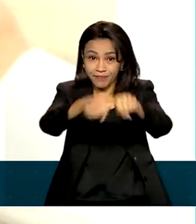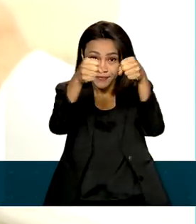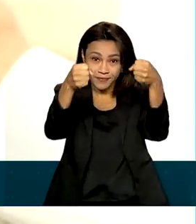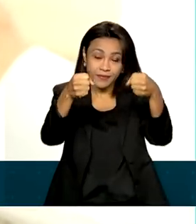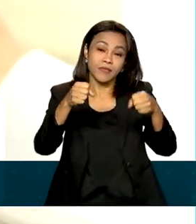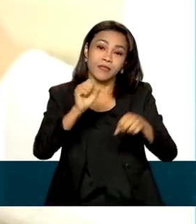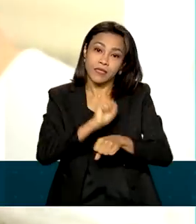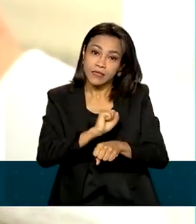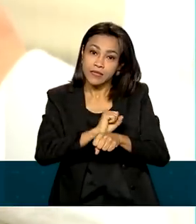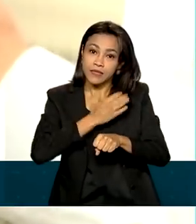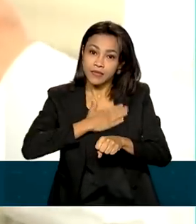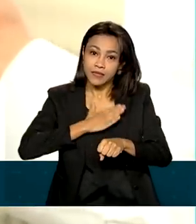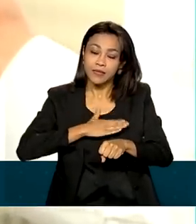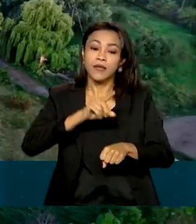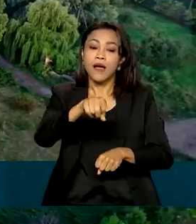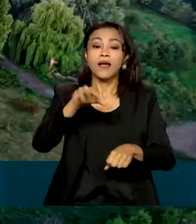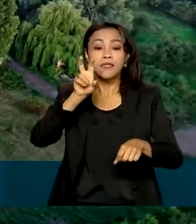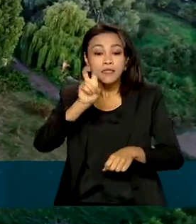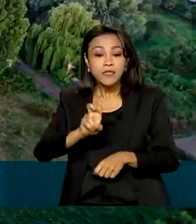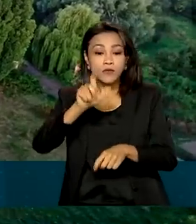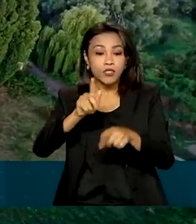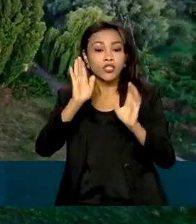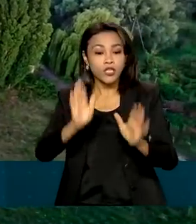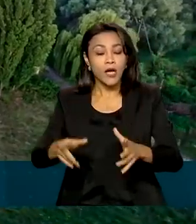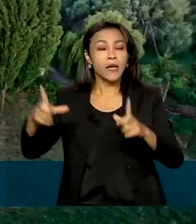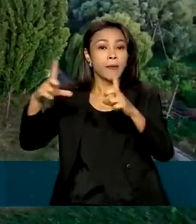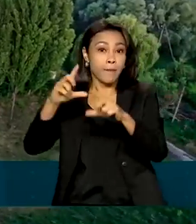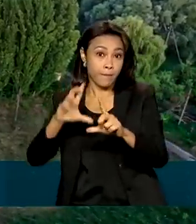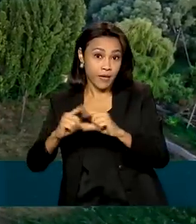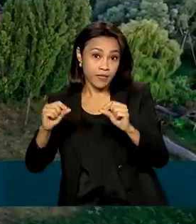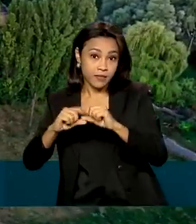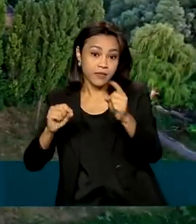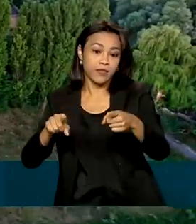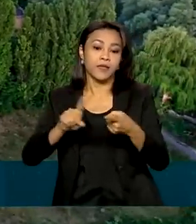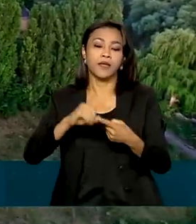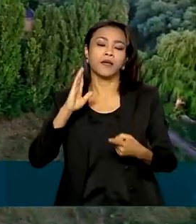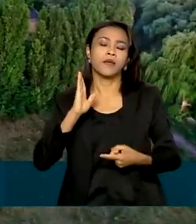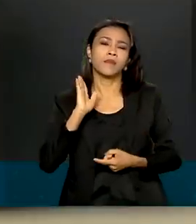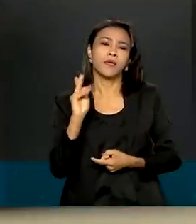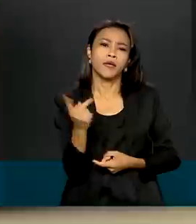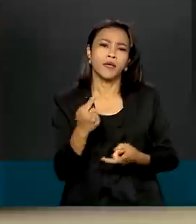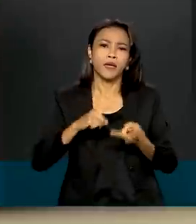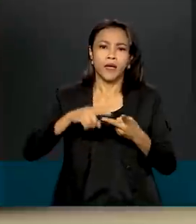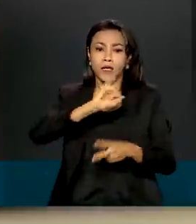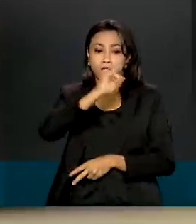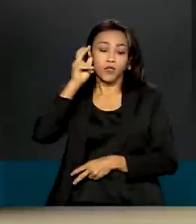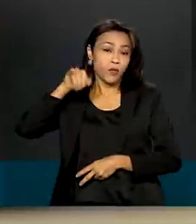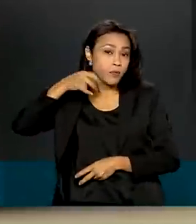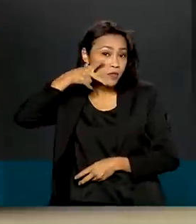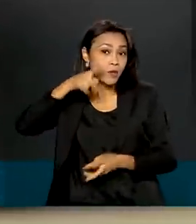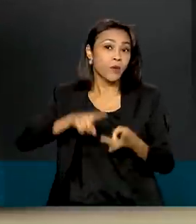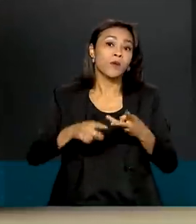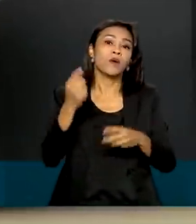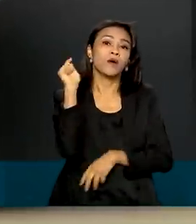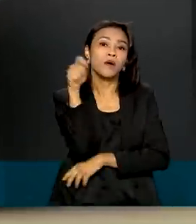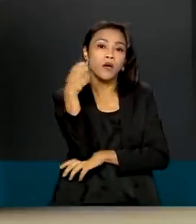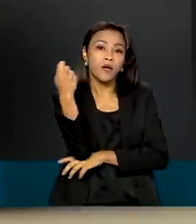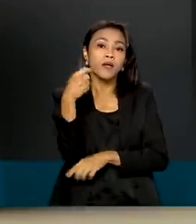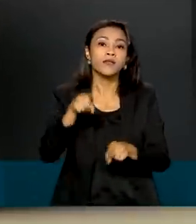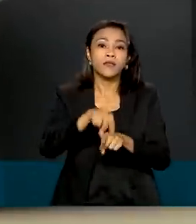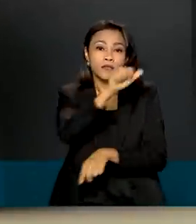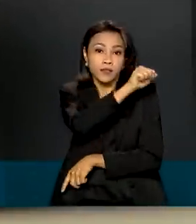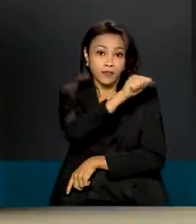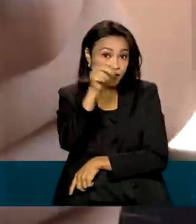5G já está em operação em Brasília, Belo Horizonte, João Pessoa, Porto Alegre e São Paulo. A